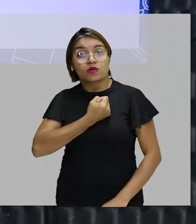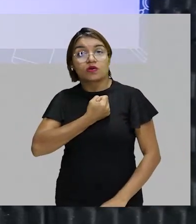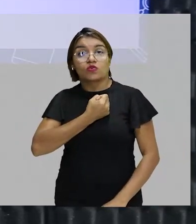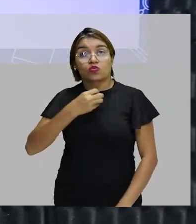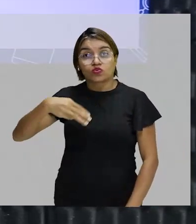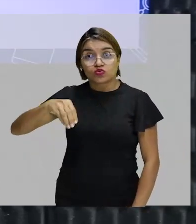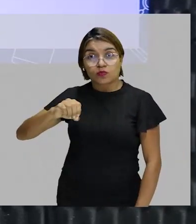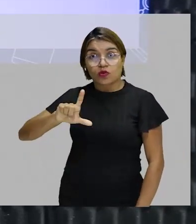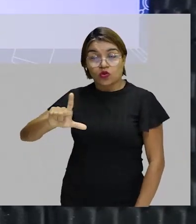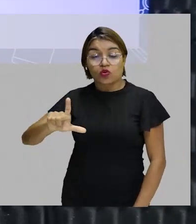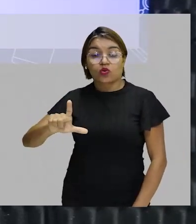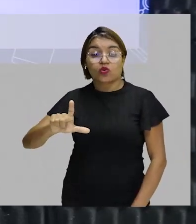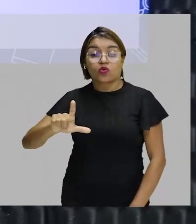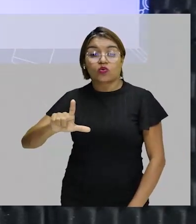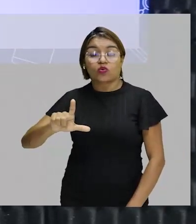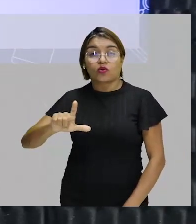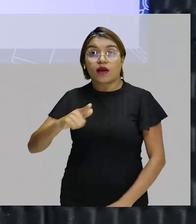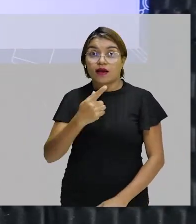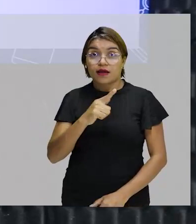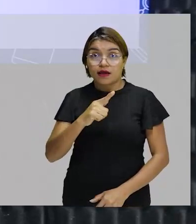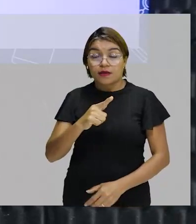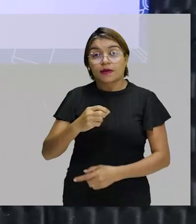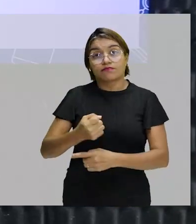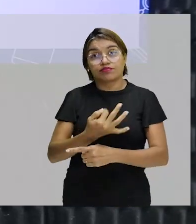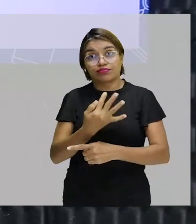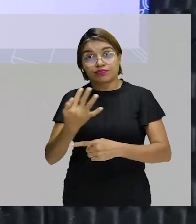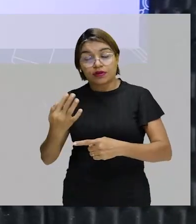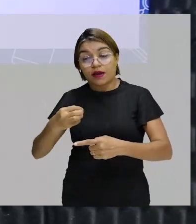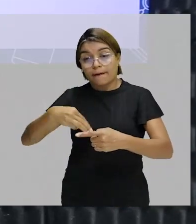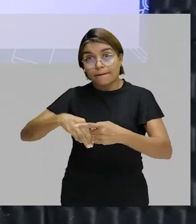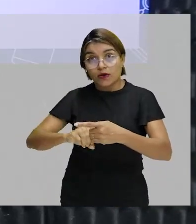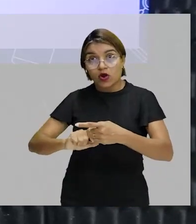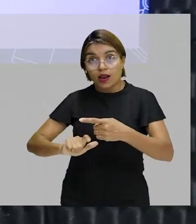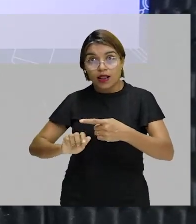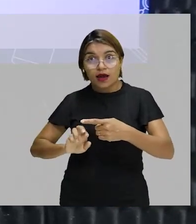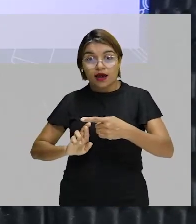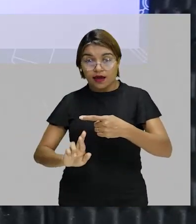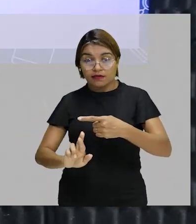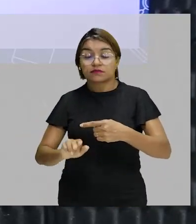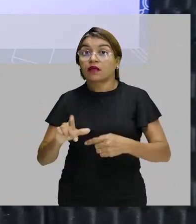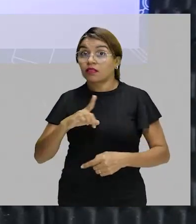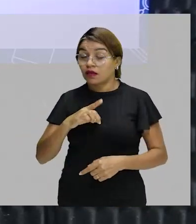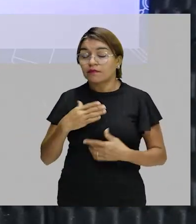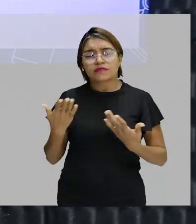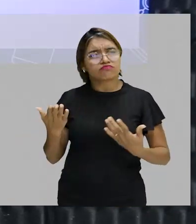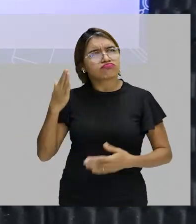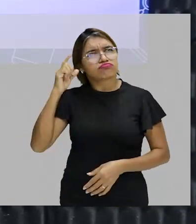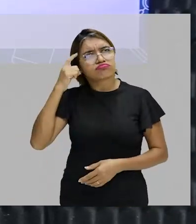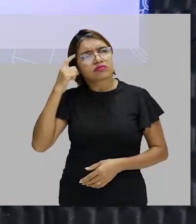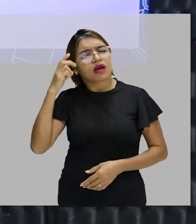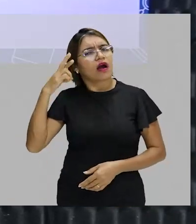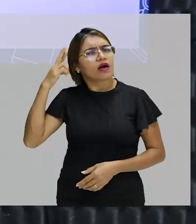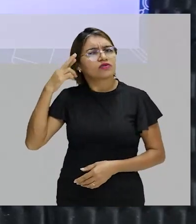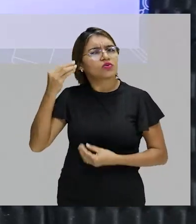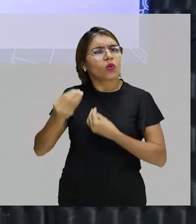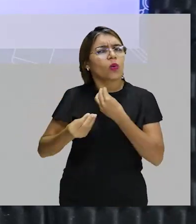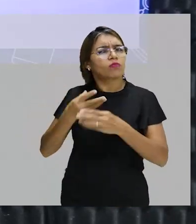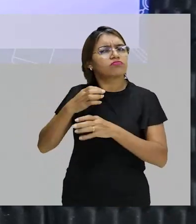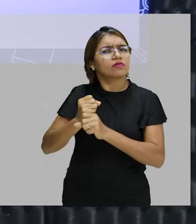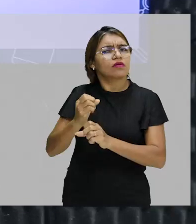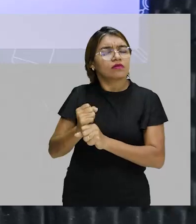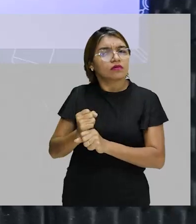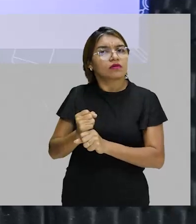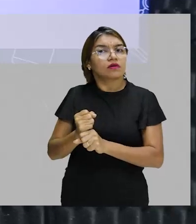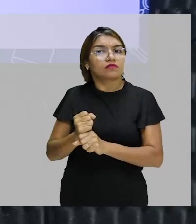massa em gramas, dividido pela massa molar. Mas, turma, se a gente compreende o raciocínio, certo? Então,